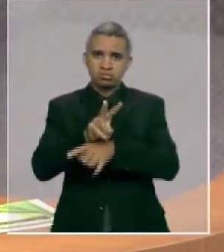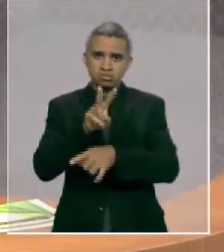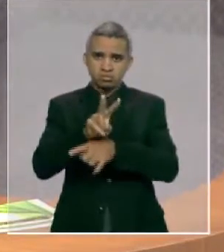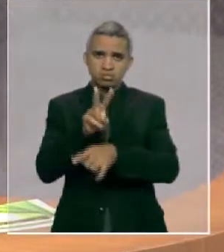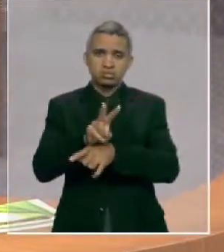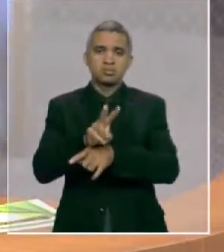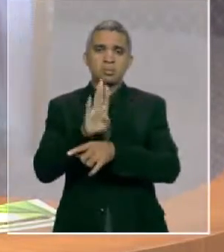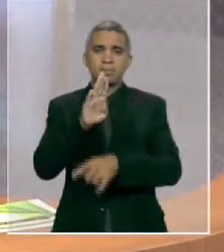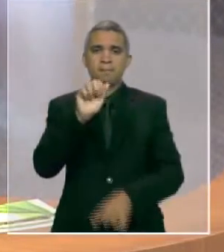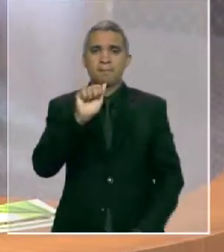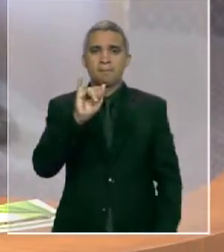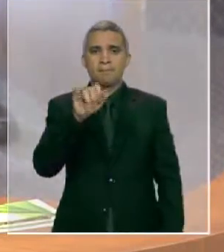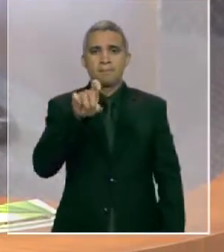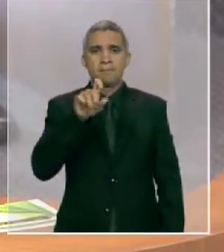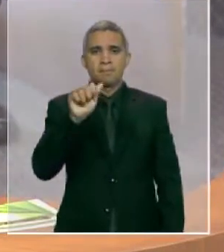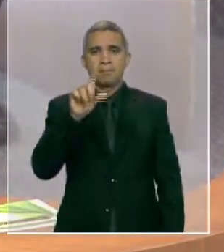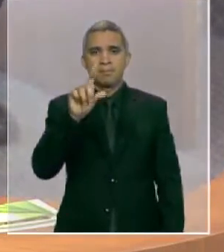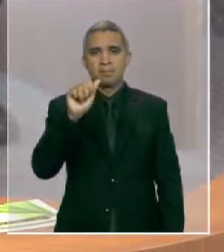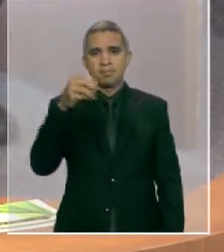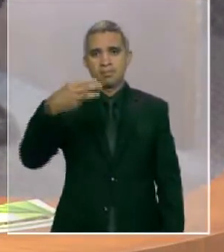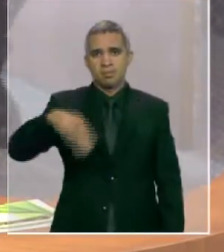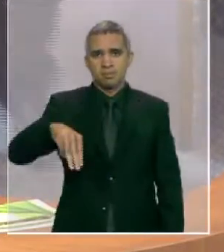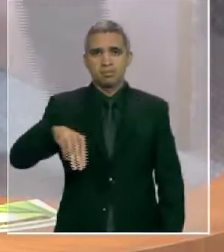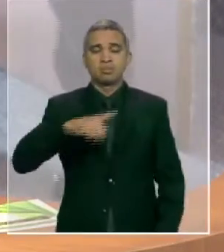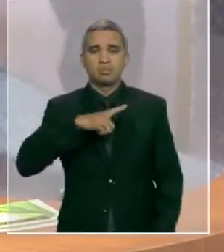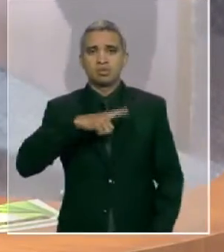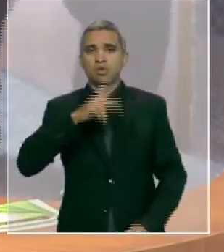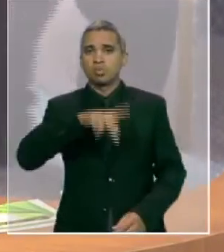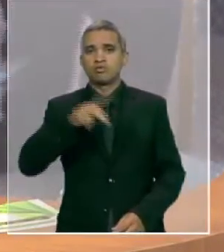especialista, inclusive em direito eleitoral,